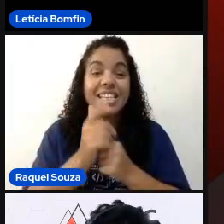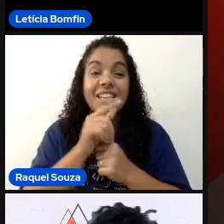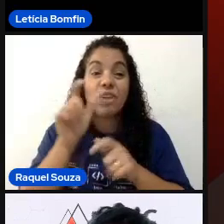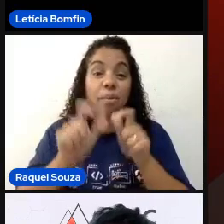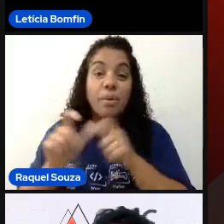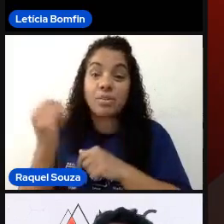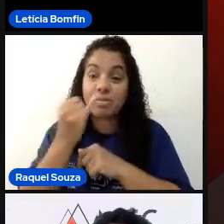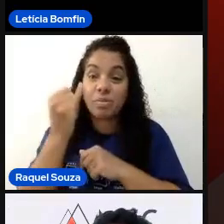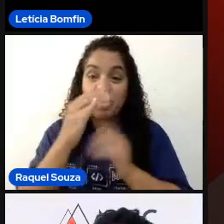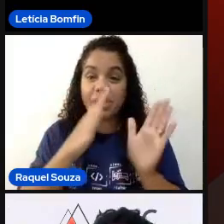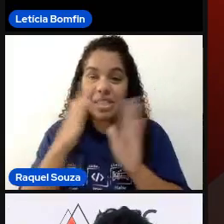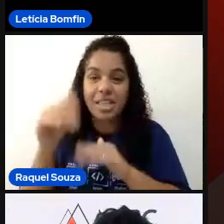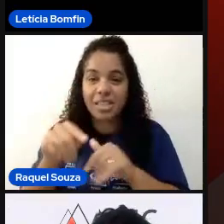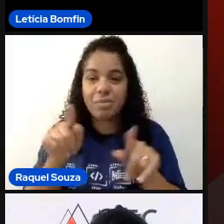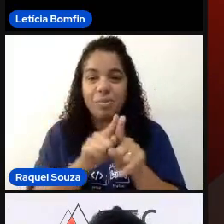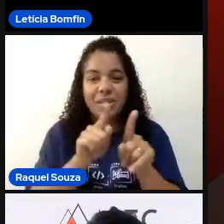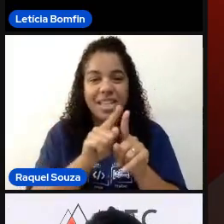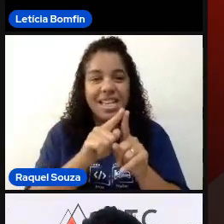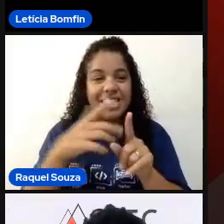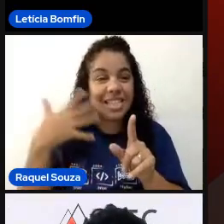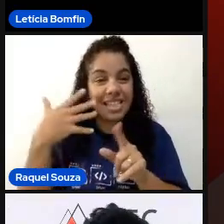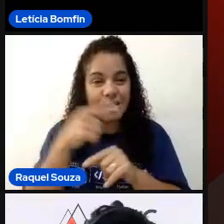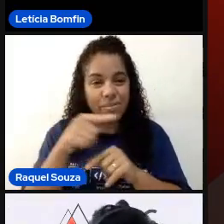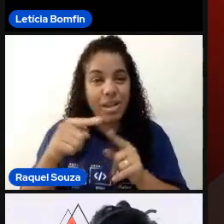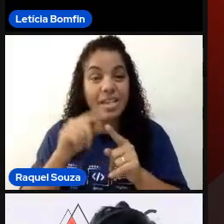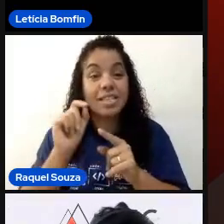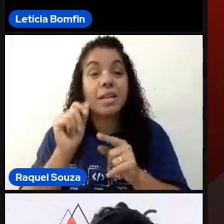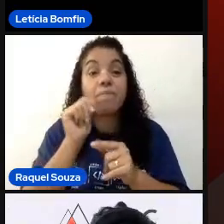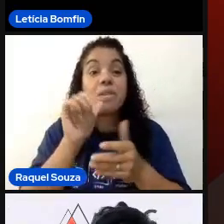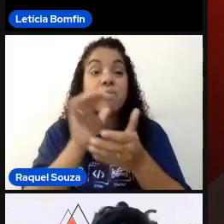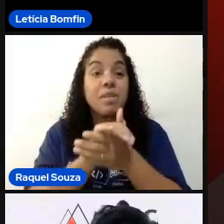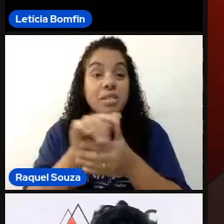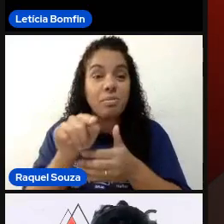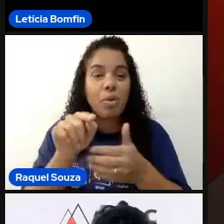bem importantes nesse processo dessa palestra. Que é a minha esposa.